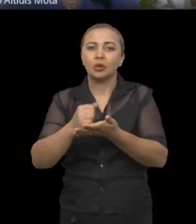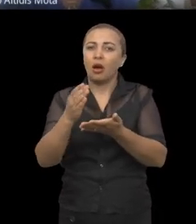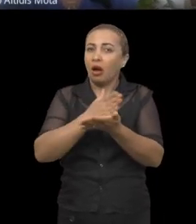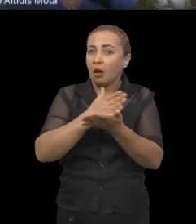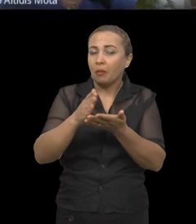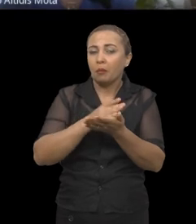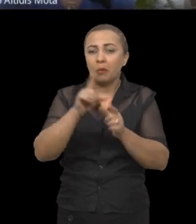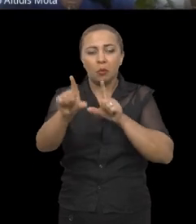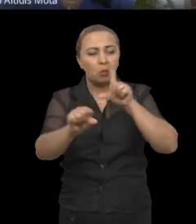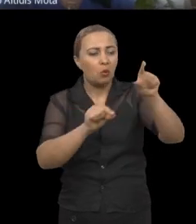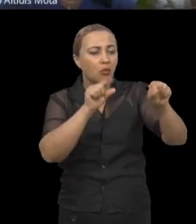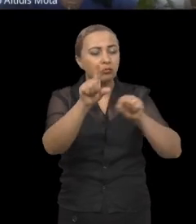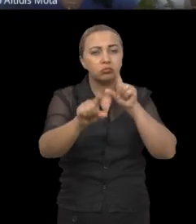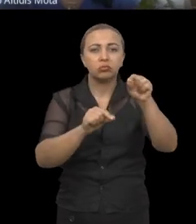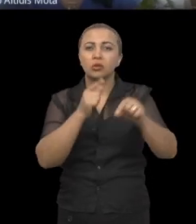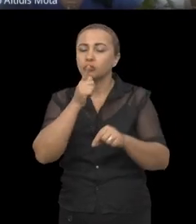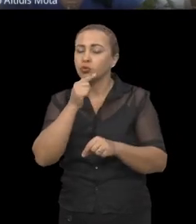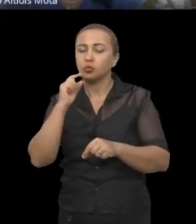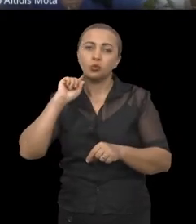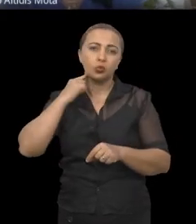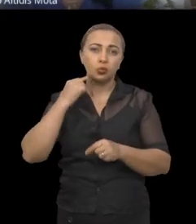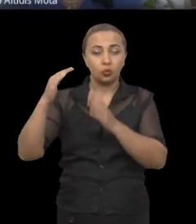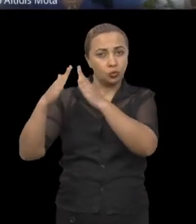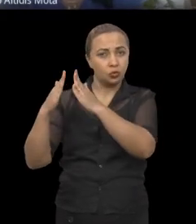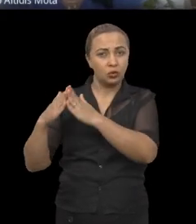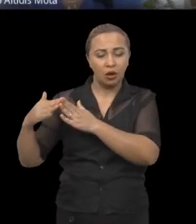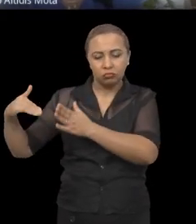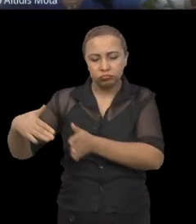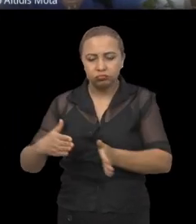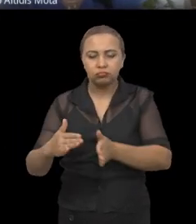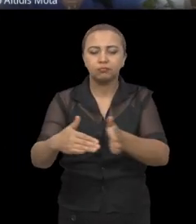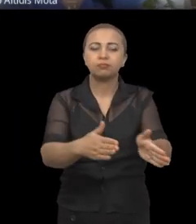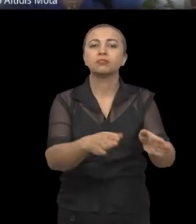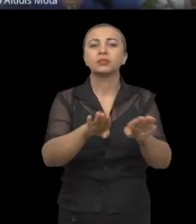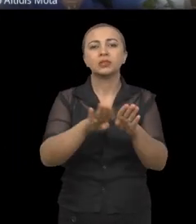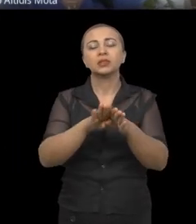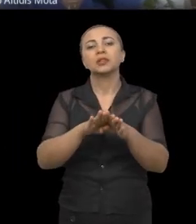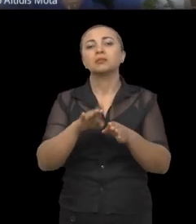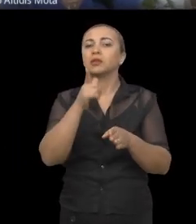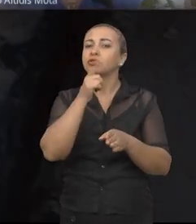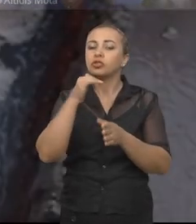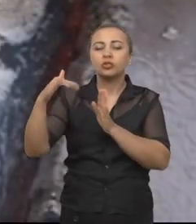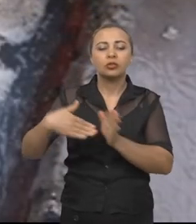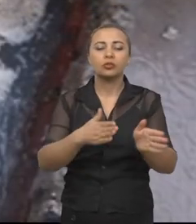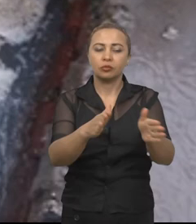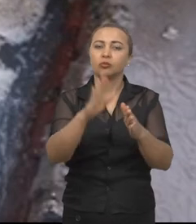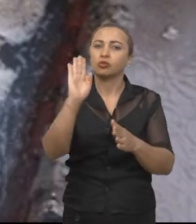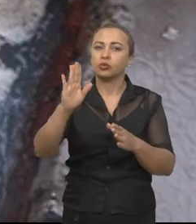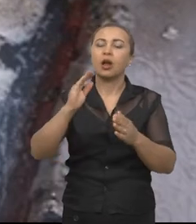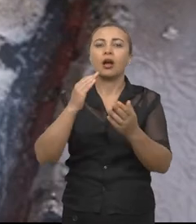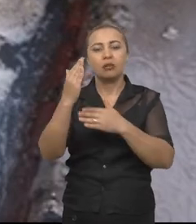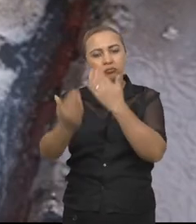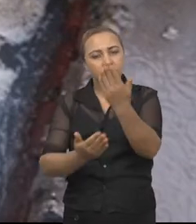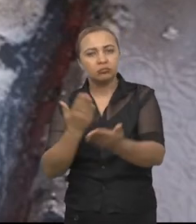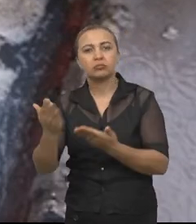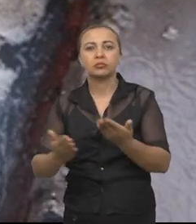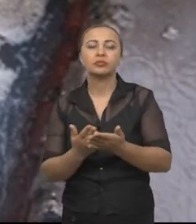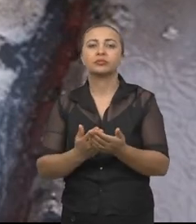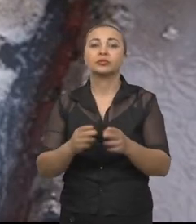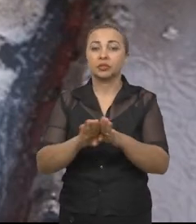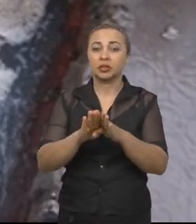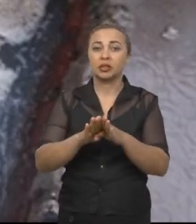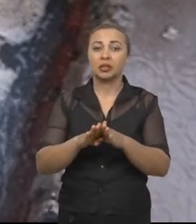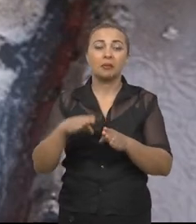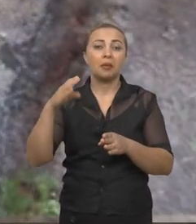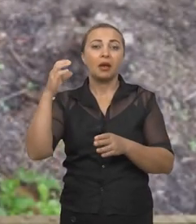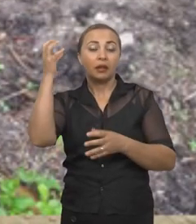de esgoto e de efluentes, já tratados também, em indústrias de laticínio,